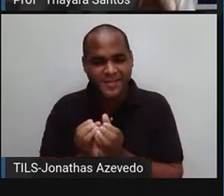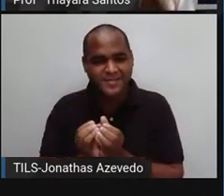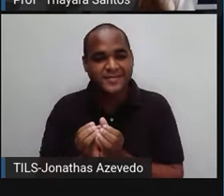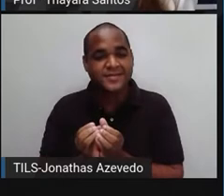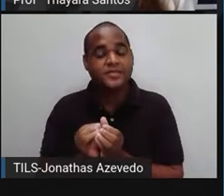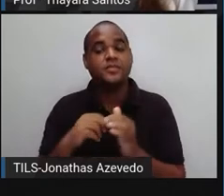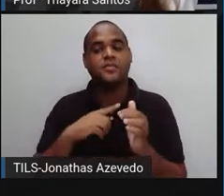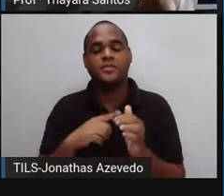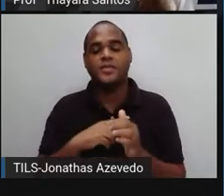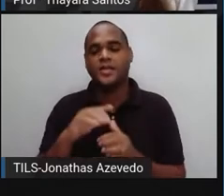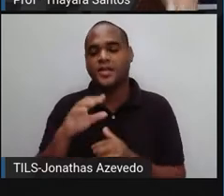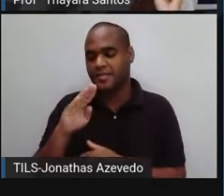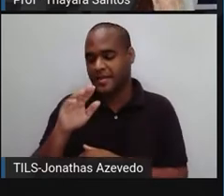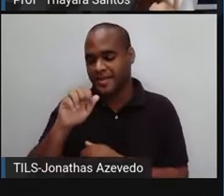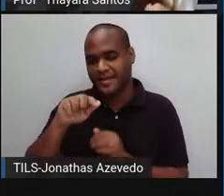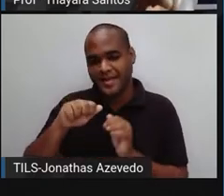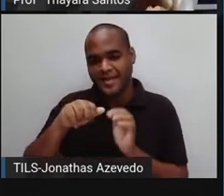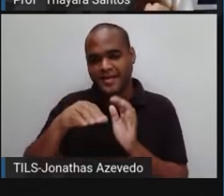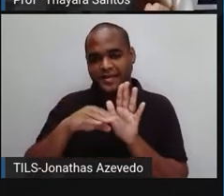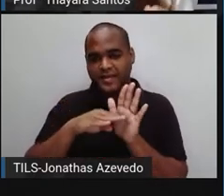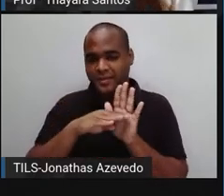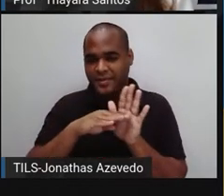bactériasinhas que estão aqui.